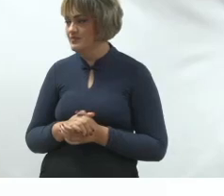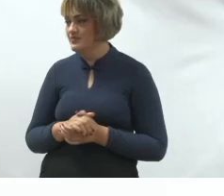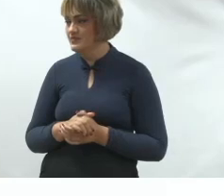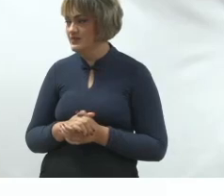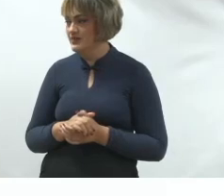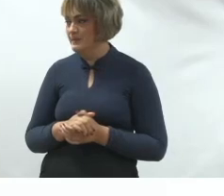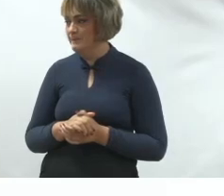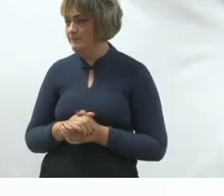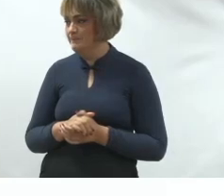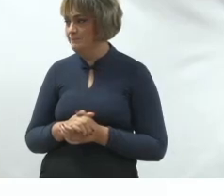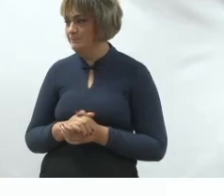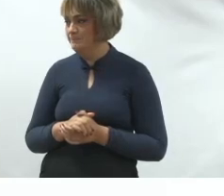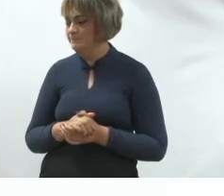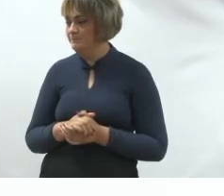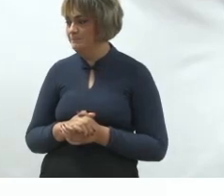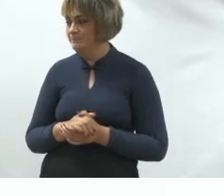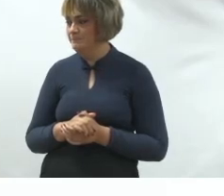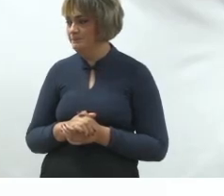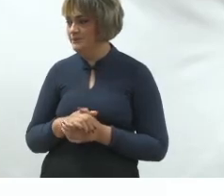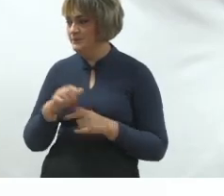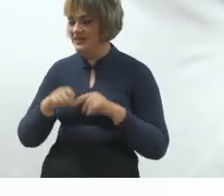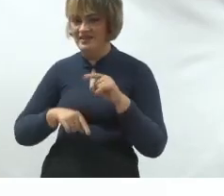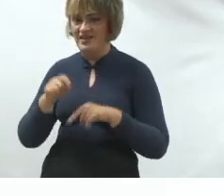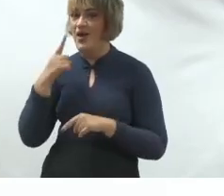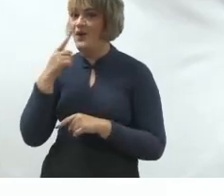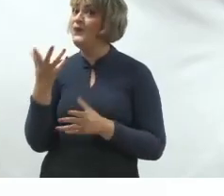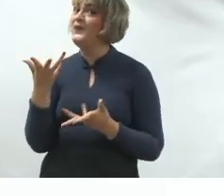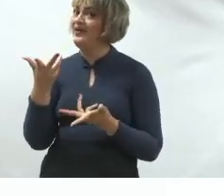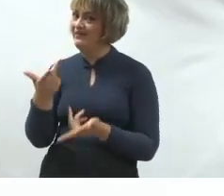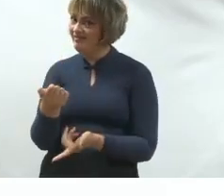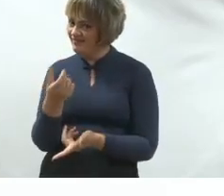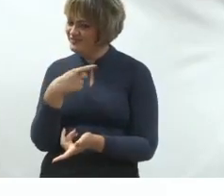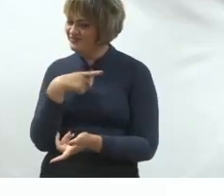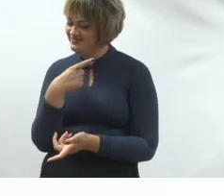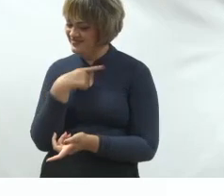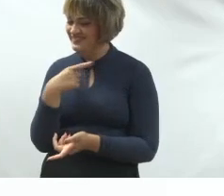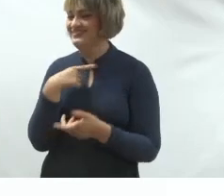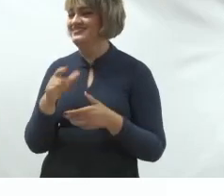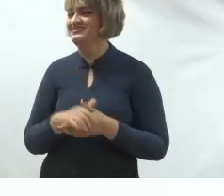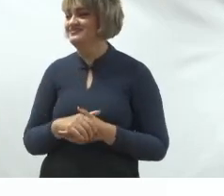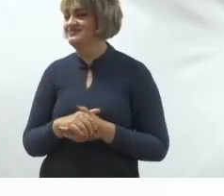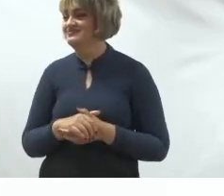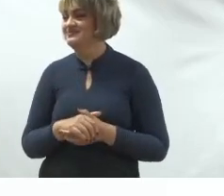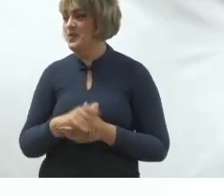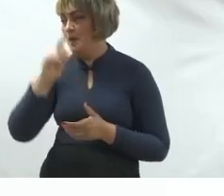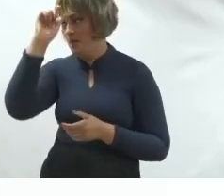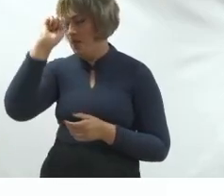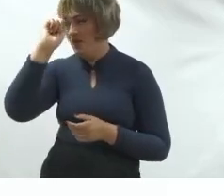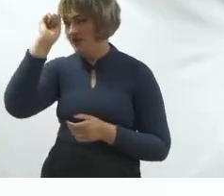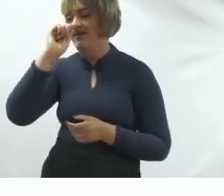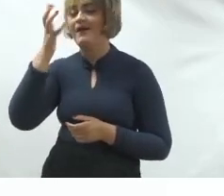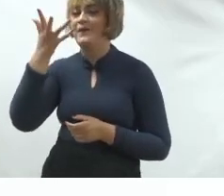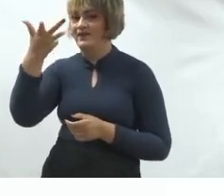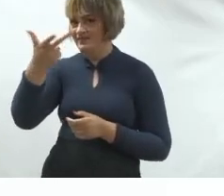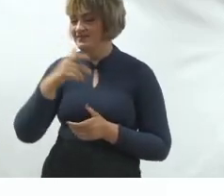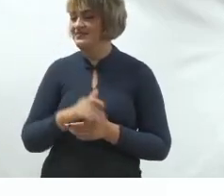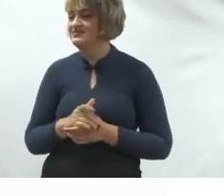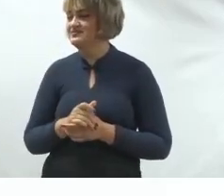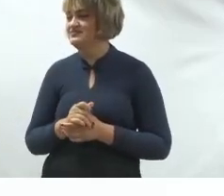Olha o material. De qualidade. qualidade. Olha. De qualidade.